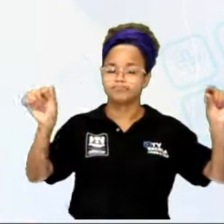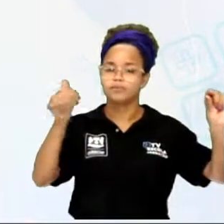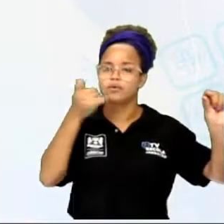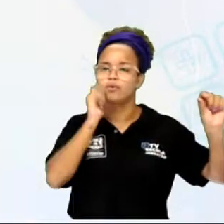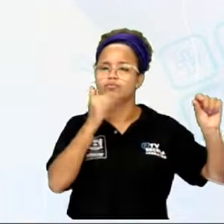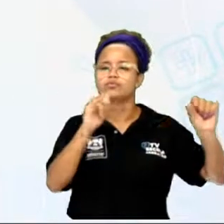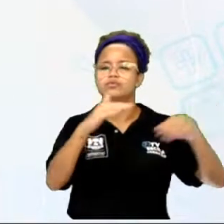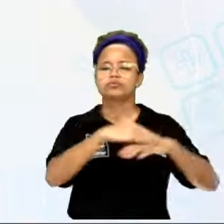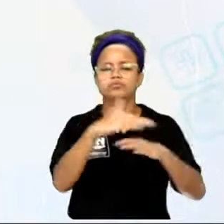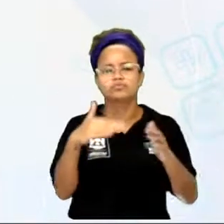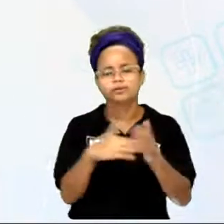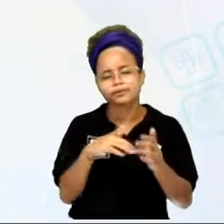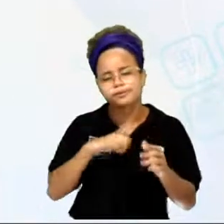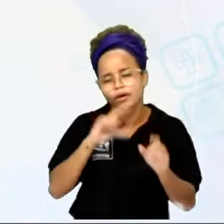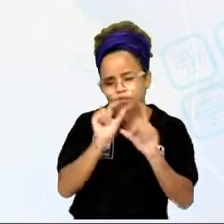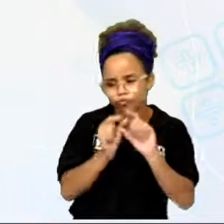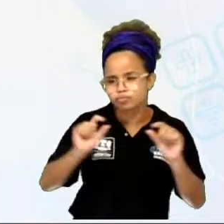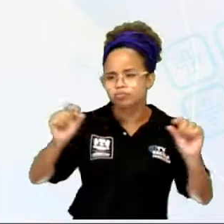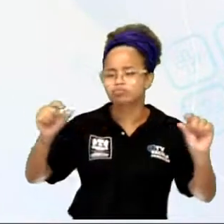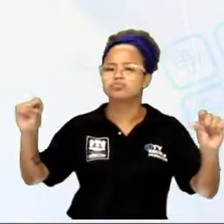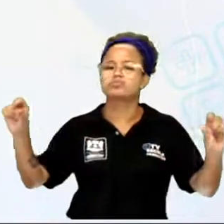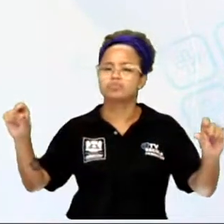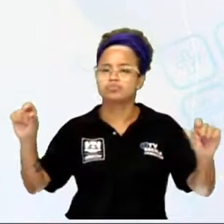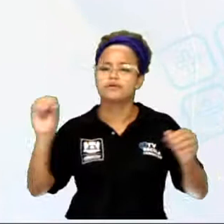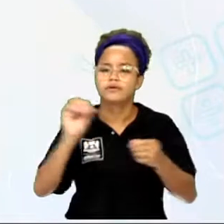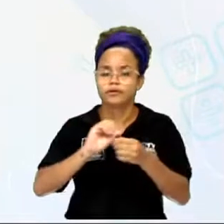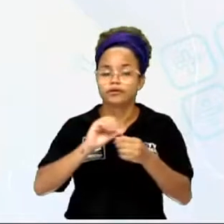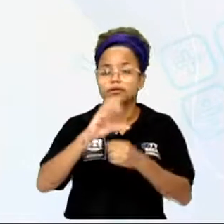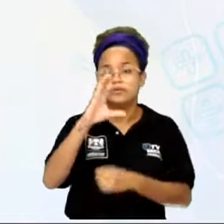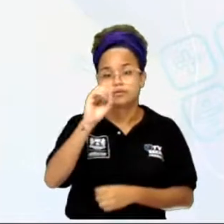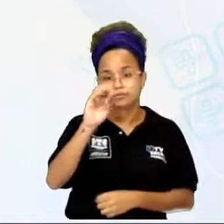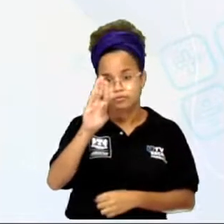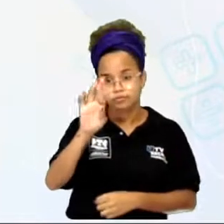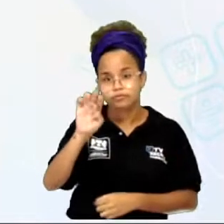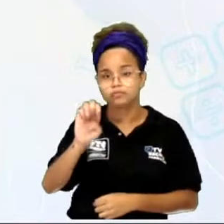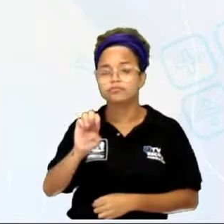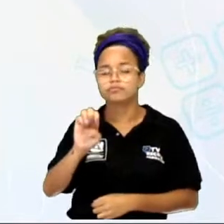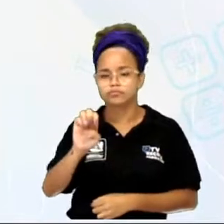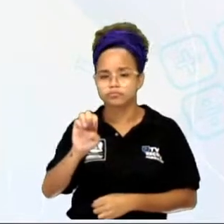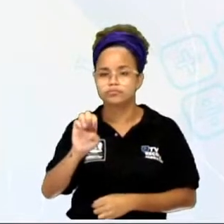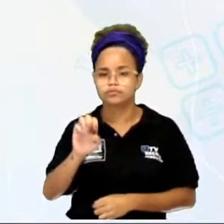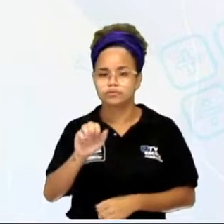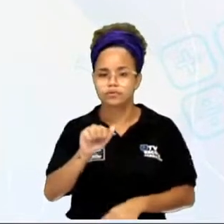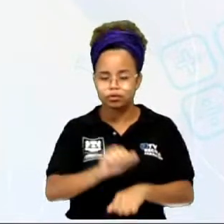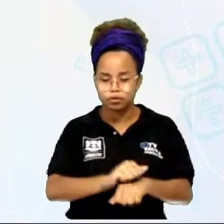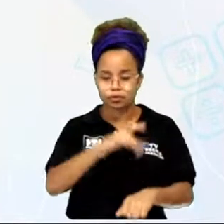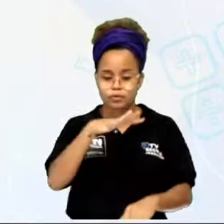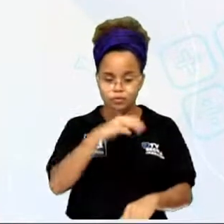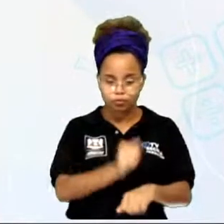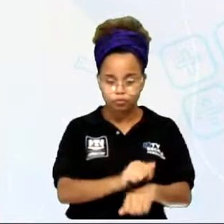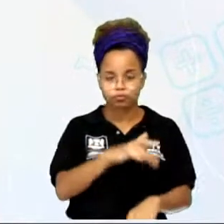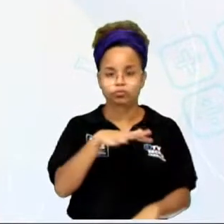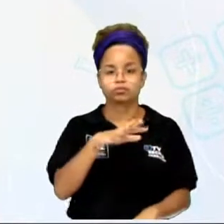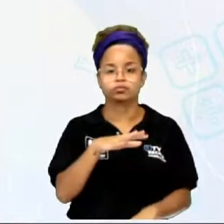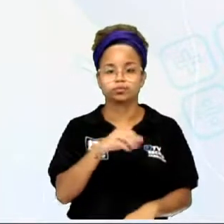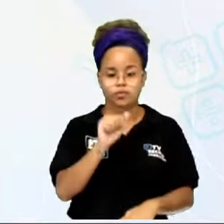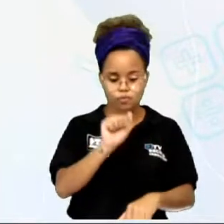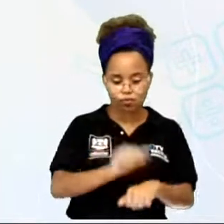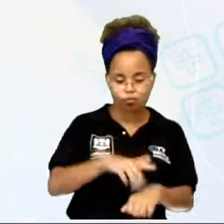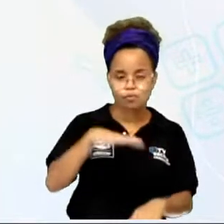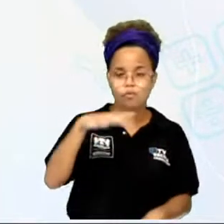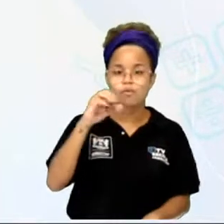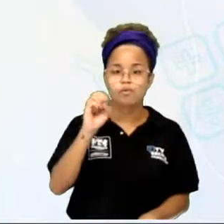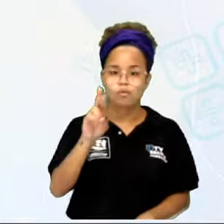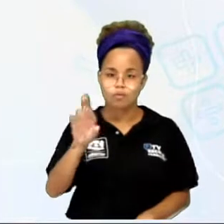eletrônico, tudo que tem fio é feito de cobre. O alumínio também é condutor. O ouro, a